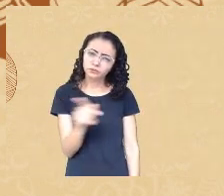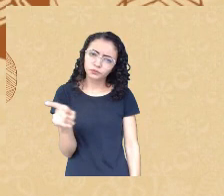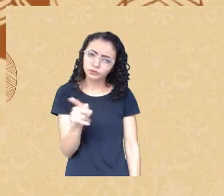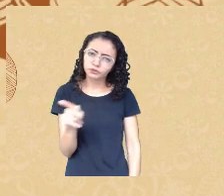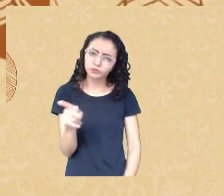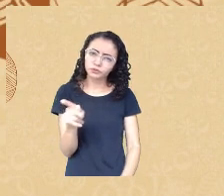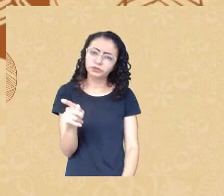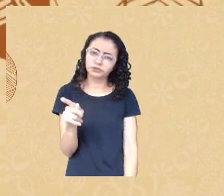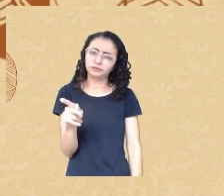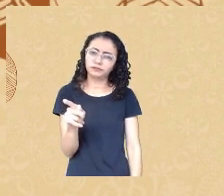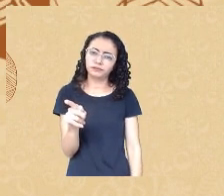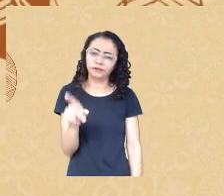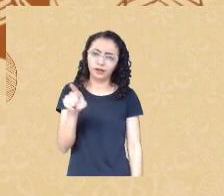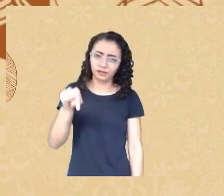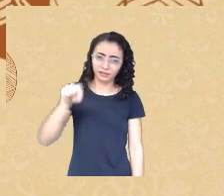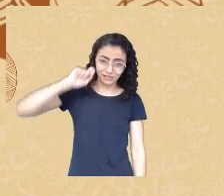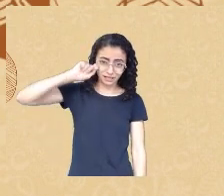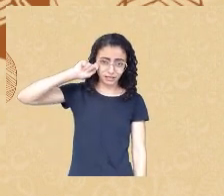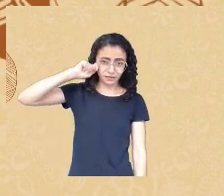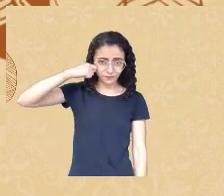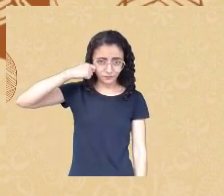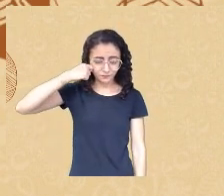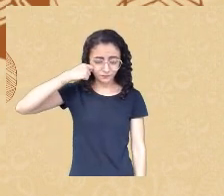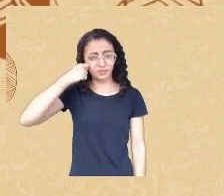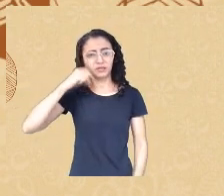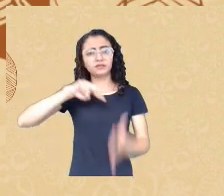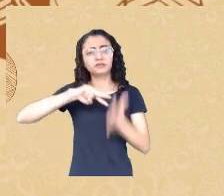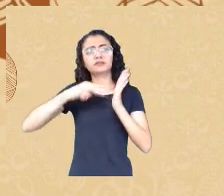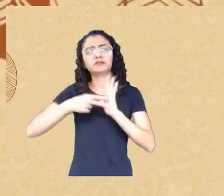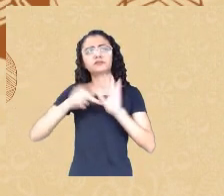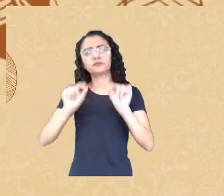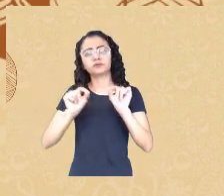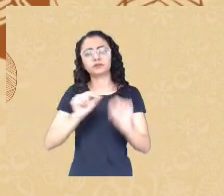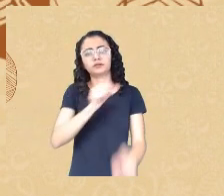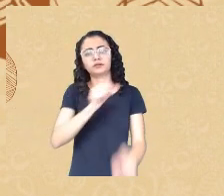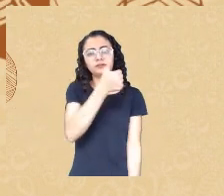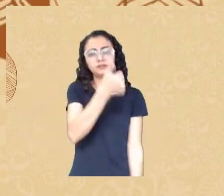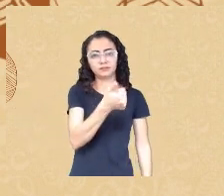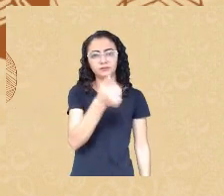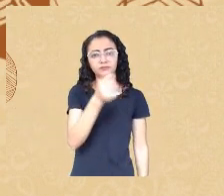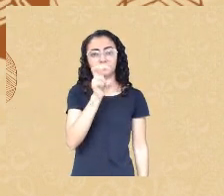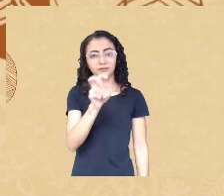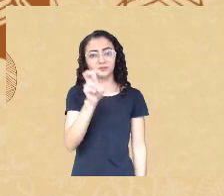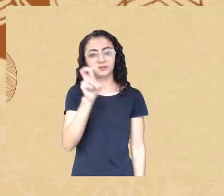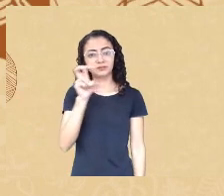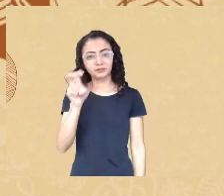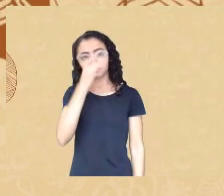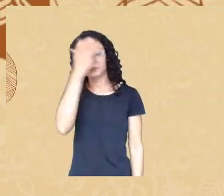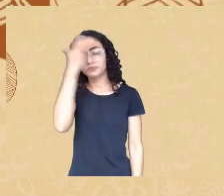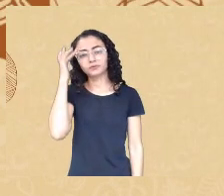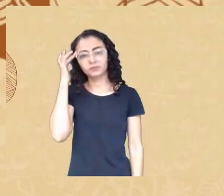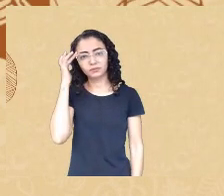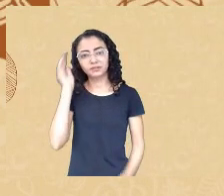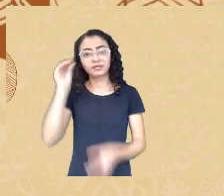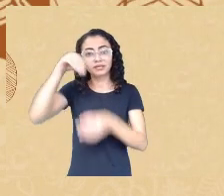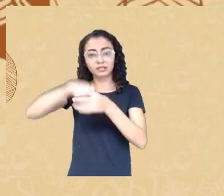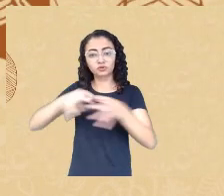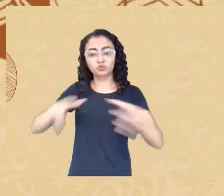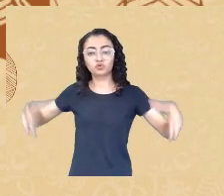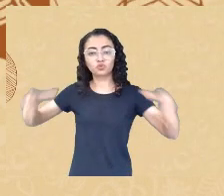nós estamos falando de exatamente 155 pessoas dentro de um conjunto de 23 mil